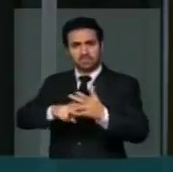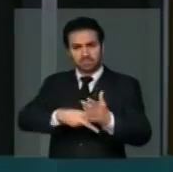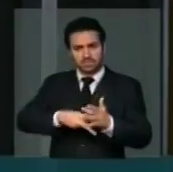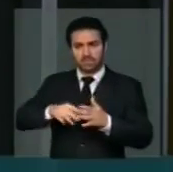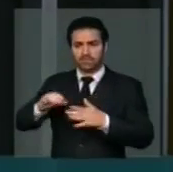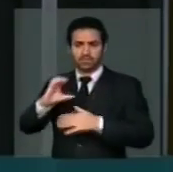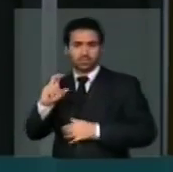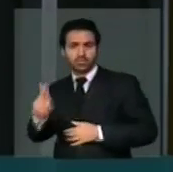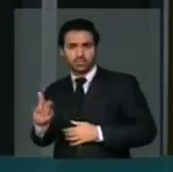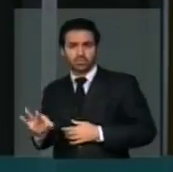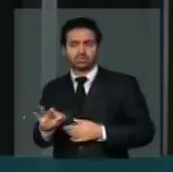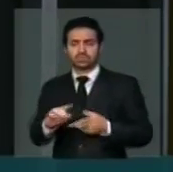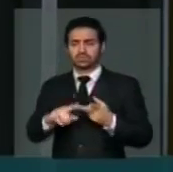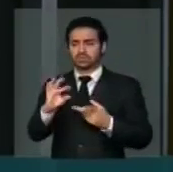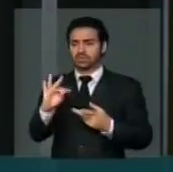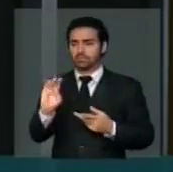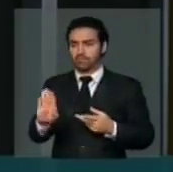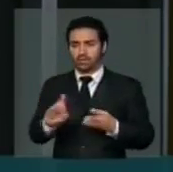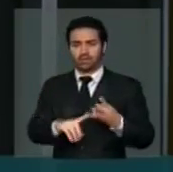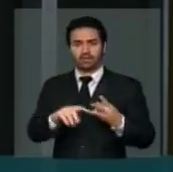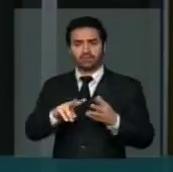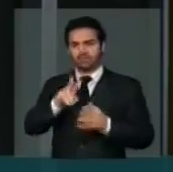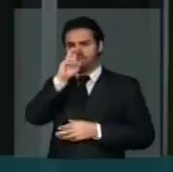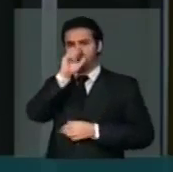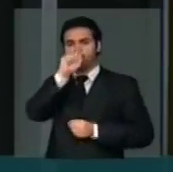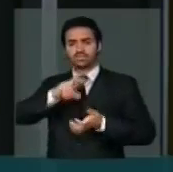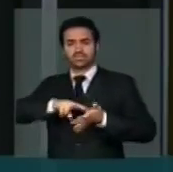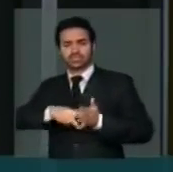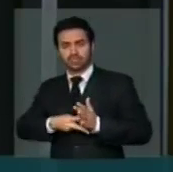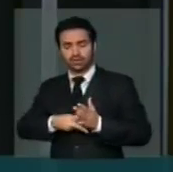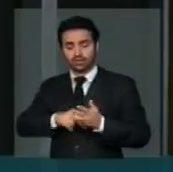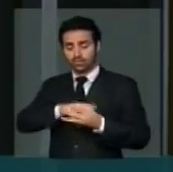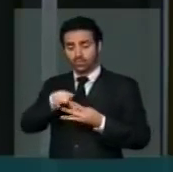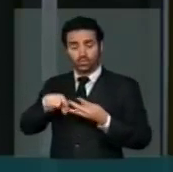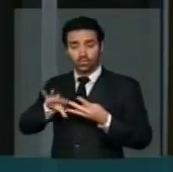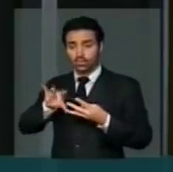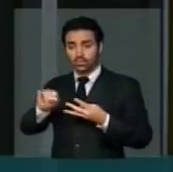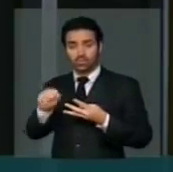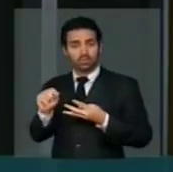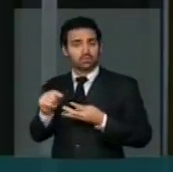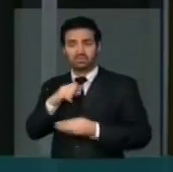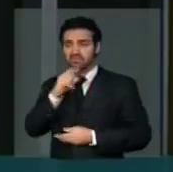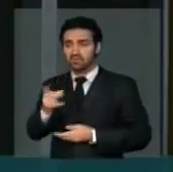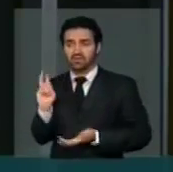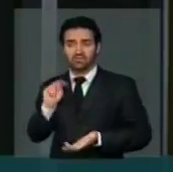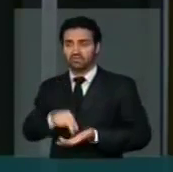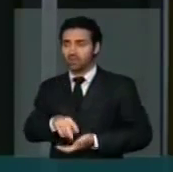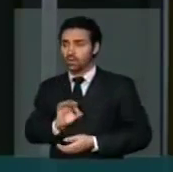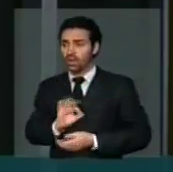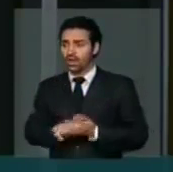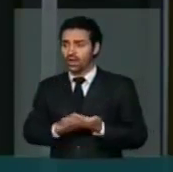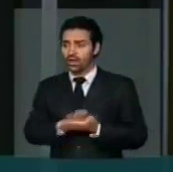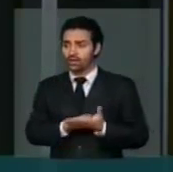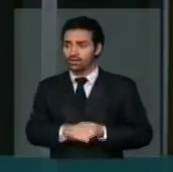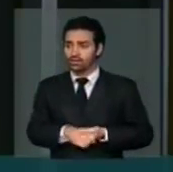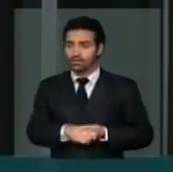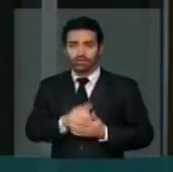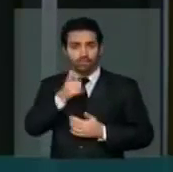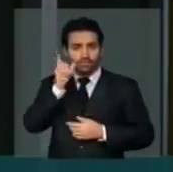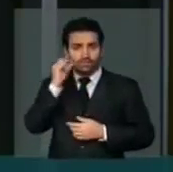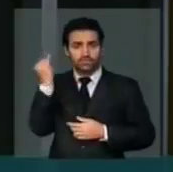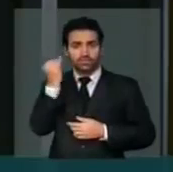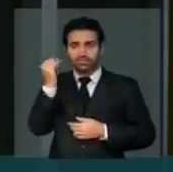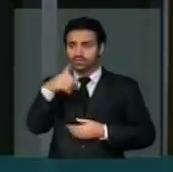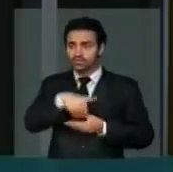a CUT, a CTB, a Força Sindical. Ninguém compareceu numa votação que nós